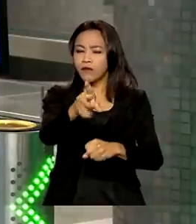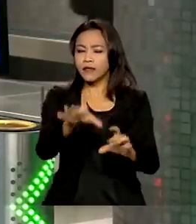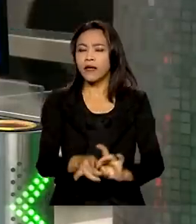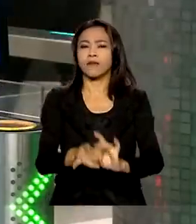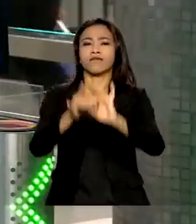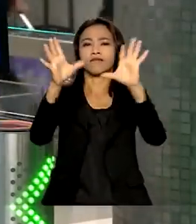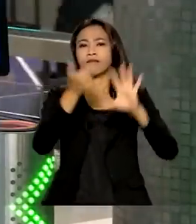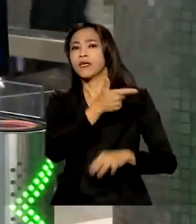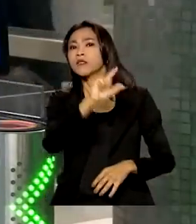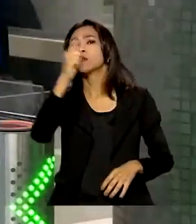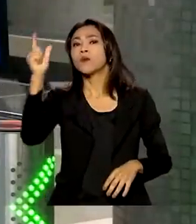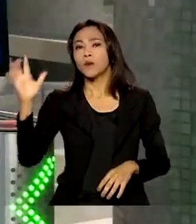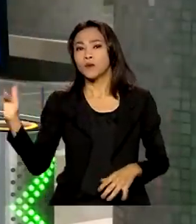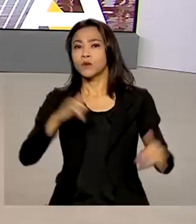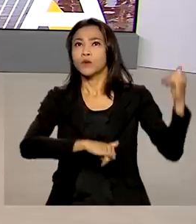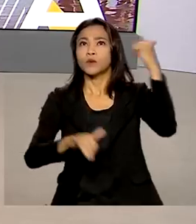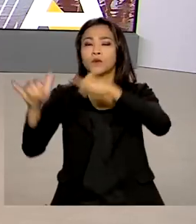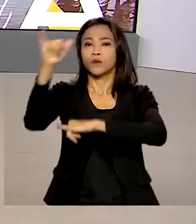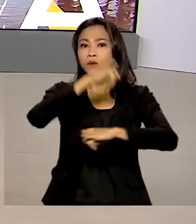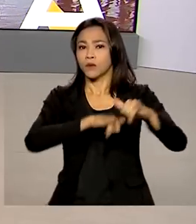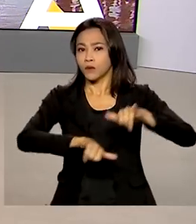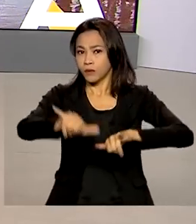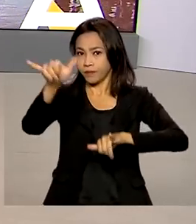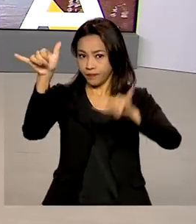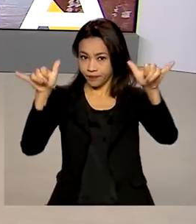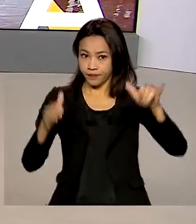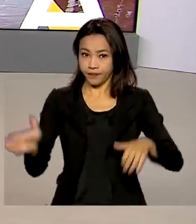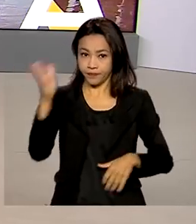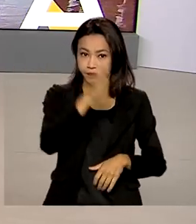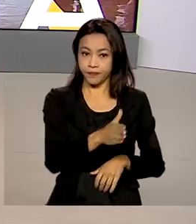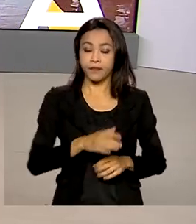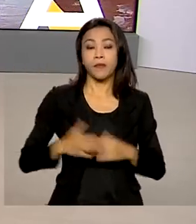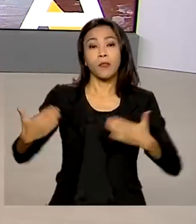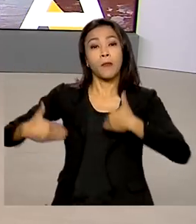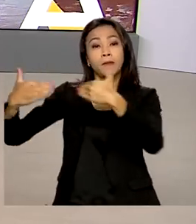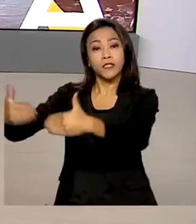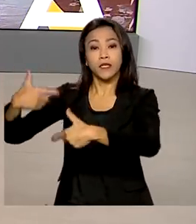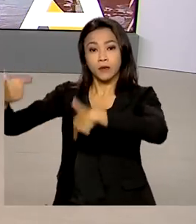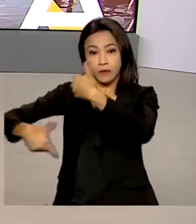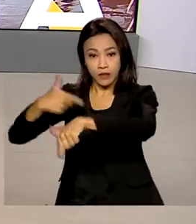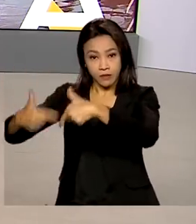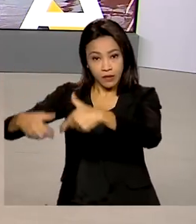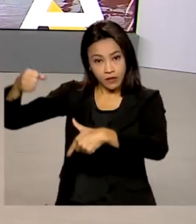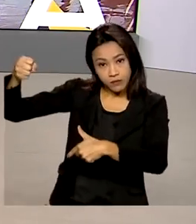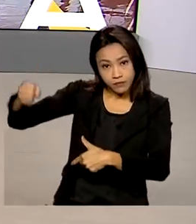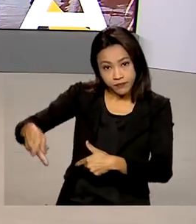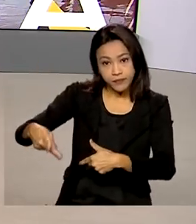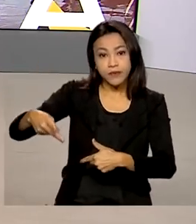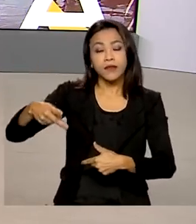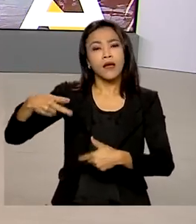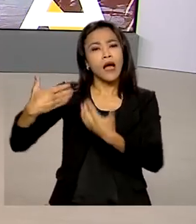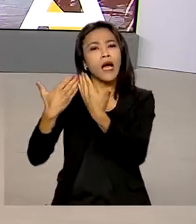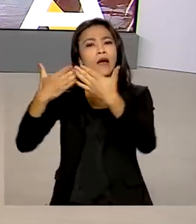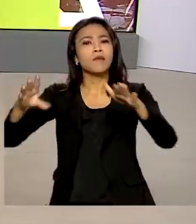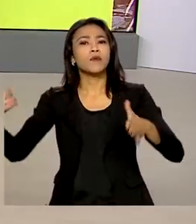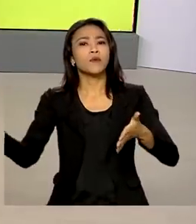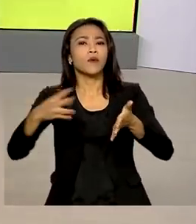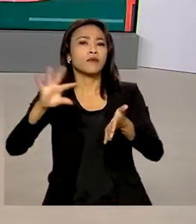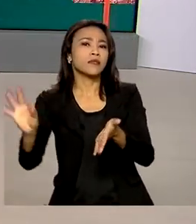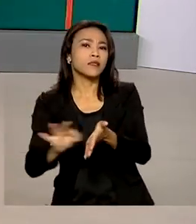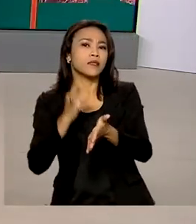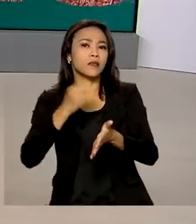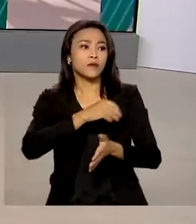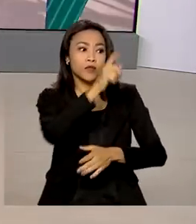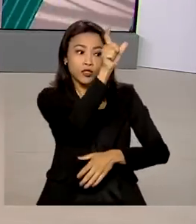em outros aeroportos e rotas. O Ministério do Trabalho e Previdência abriu um novo prazo para a inscrição de caminhoneiros